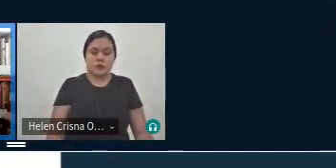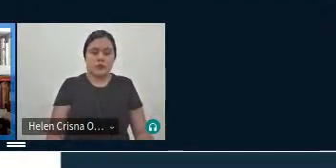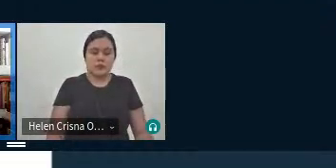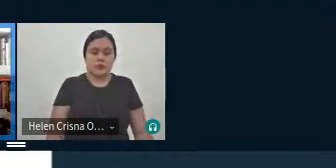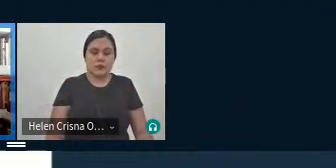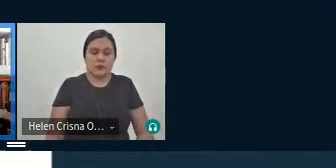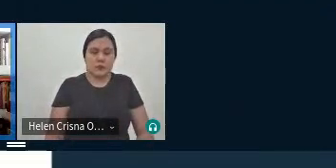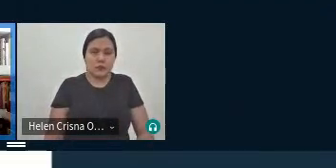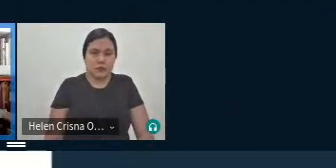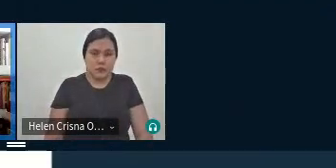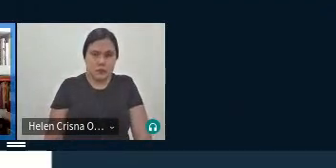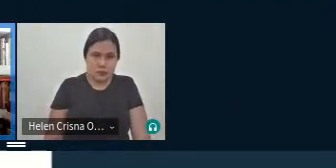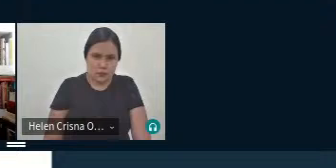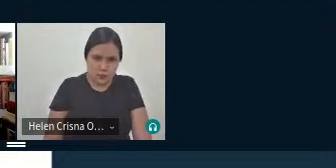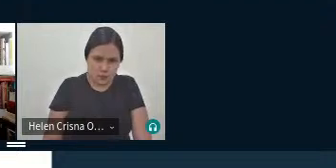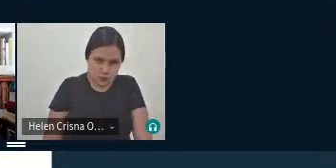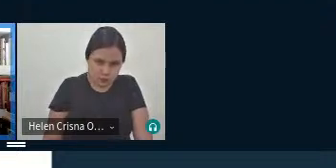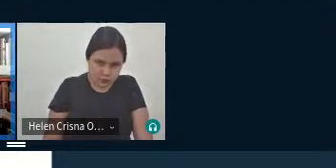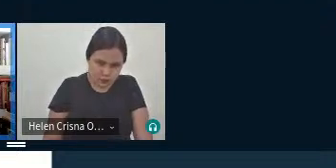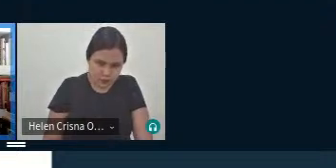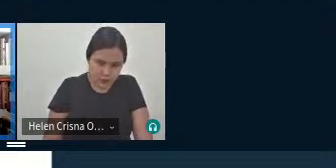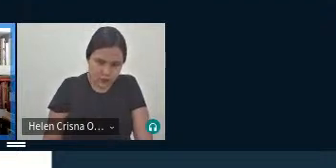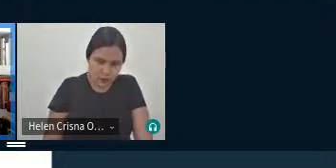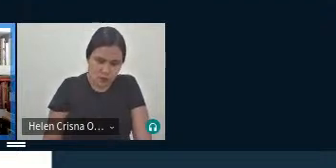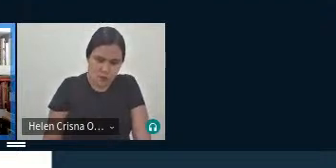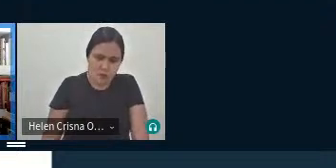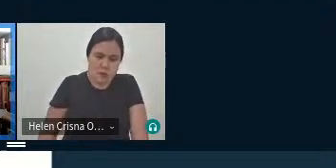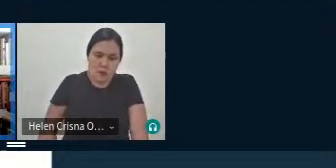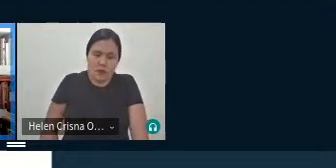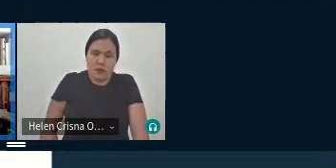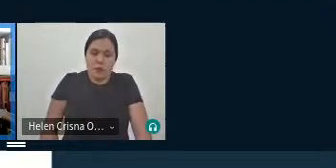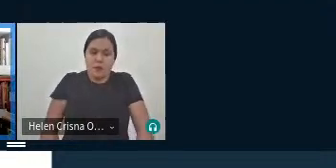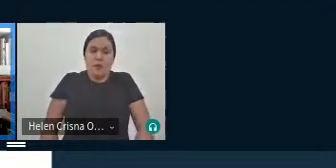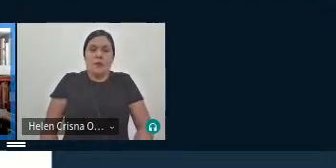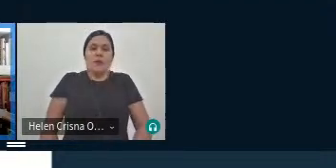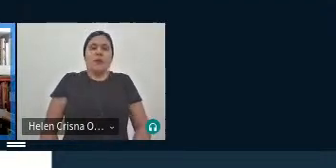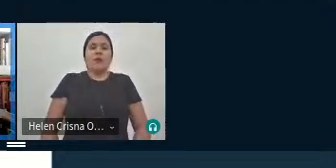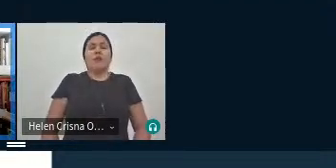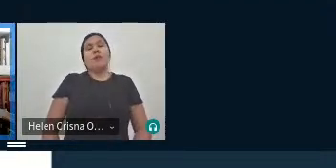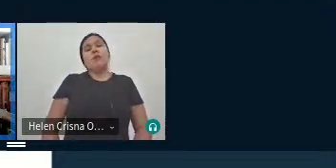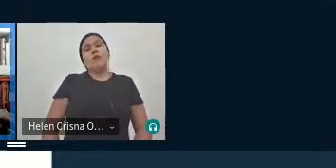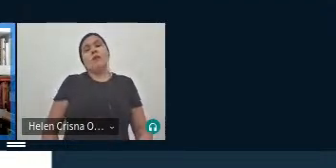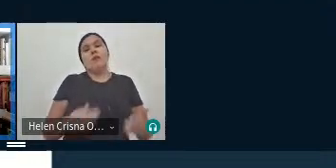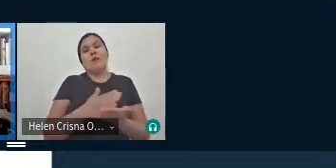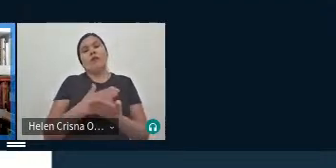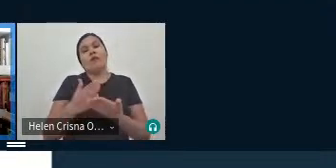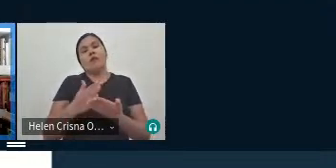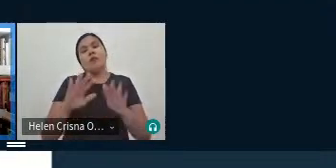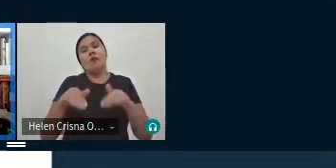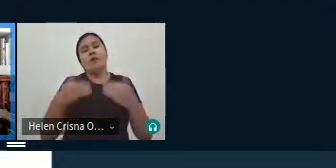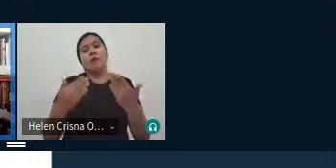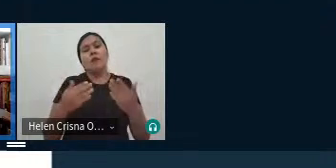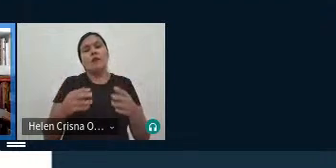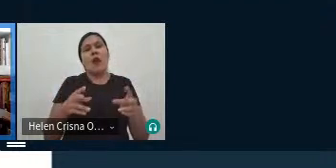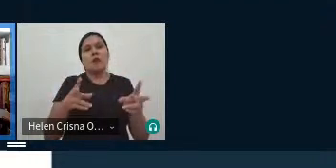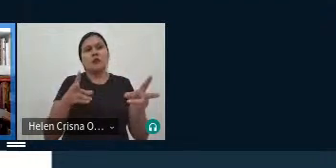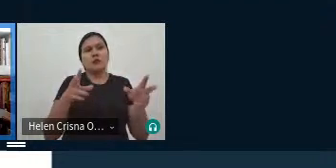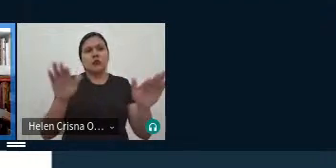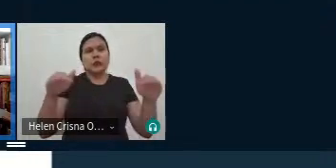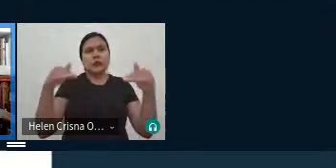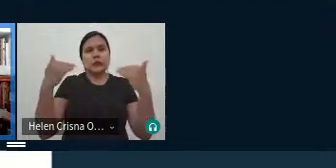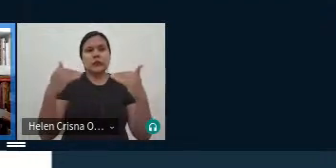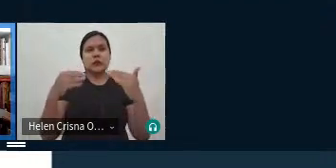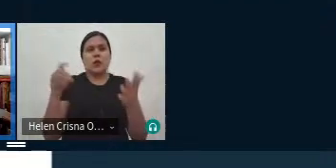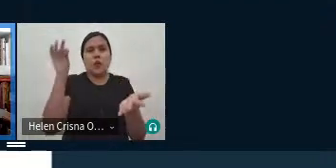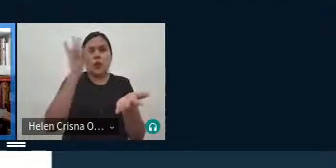acho que sim né ok eu começo então chamando a atenção para o fato